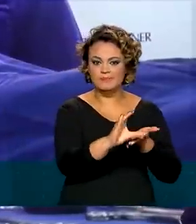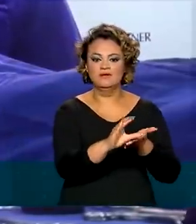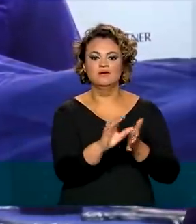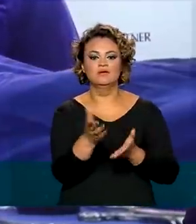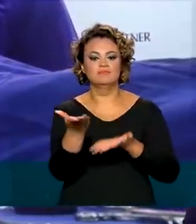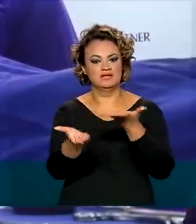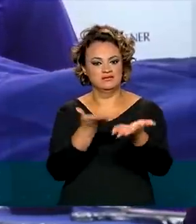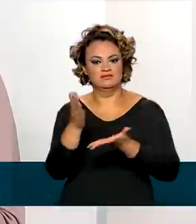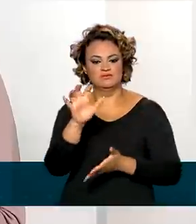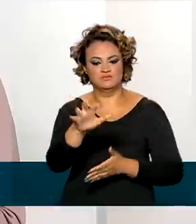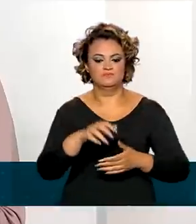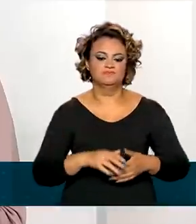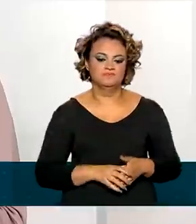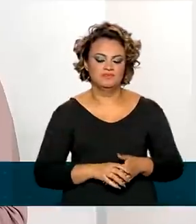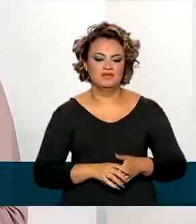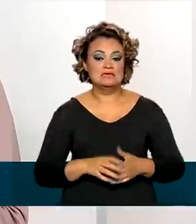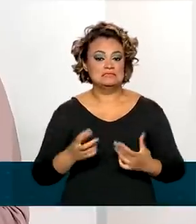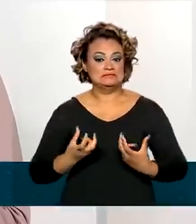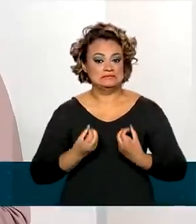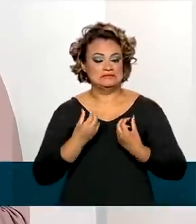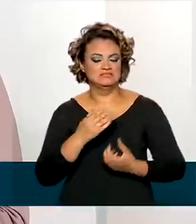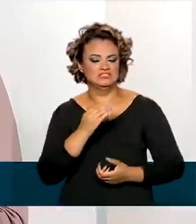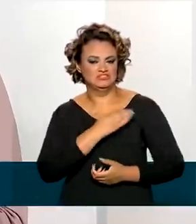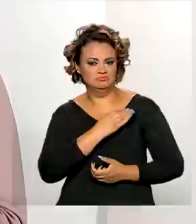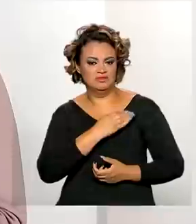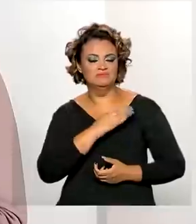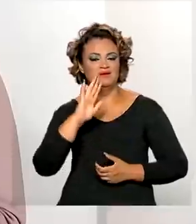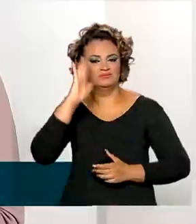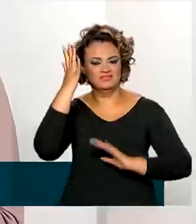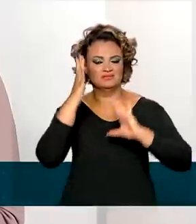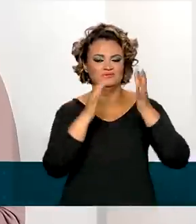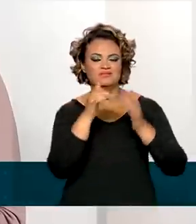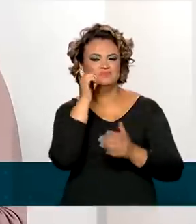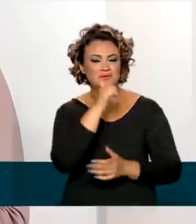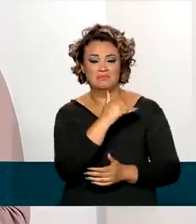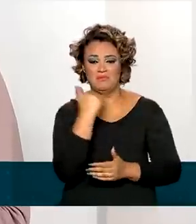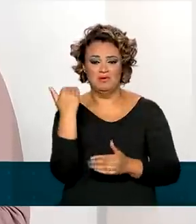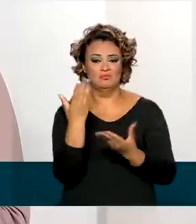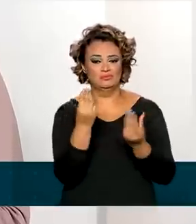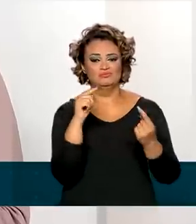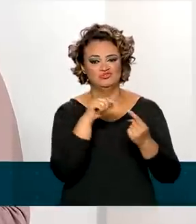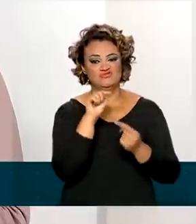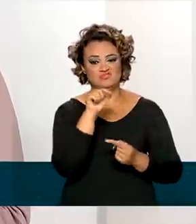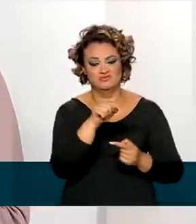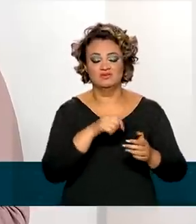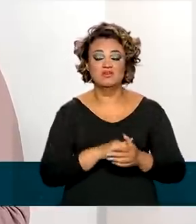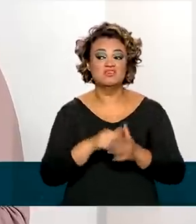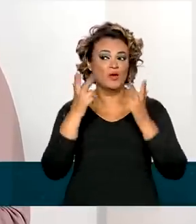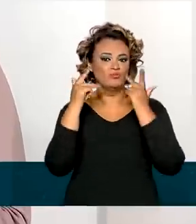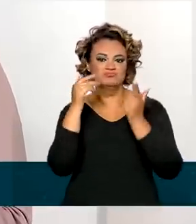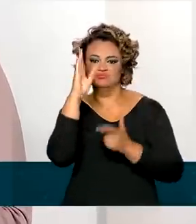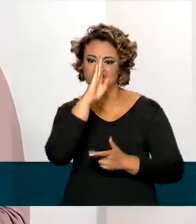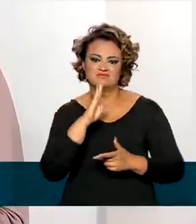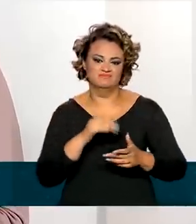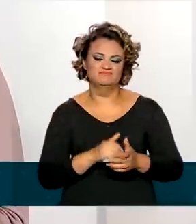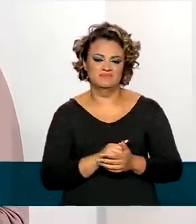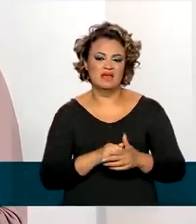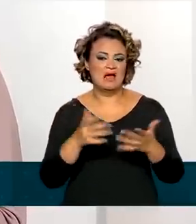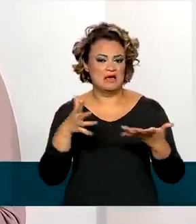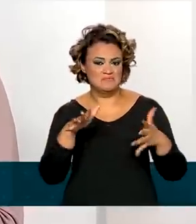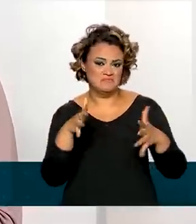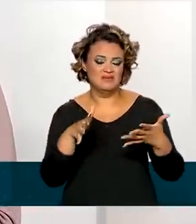para o atendimento. O câncer de mama é o que mais causa mortes em mulheres e é o segundo mais comum no Brasil. A